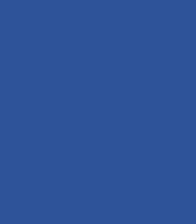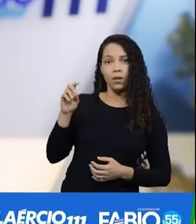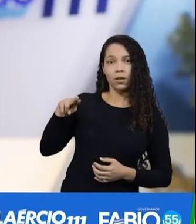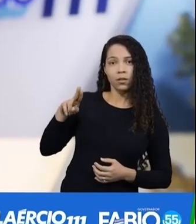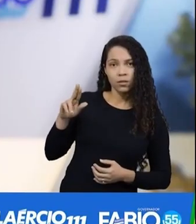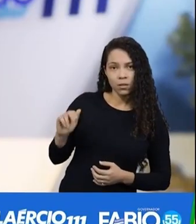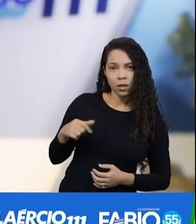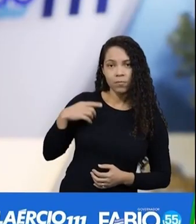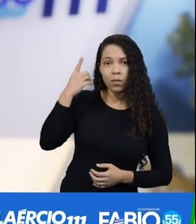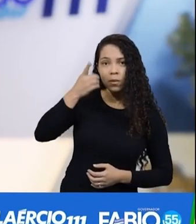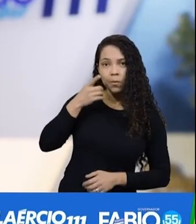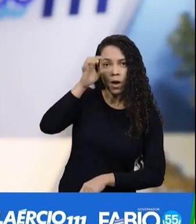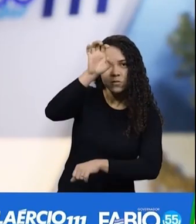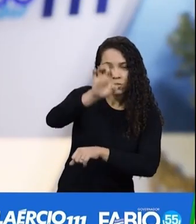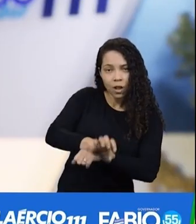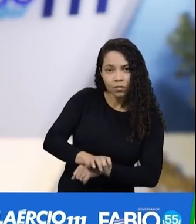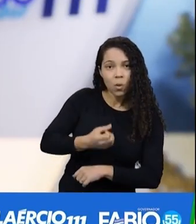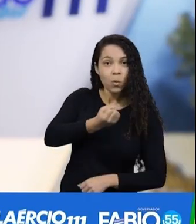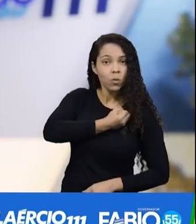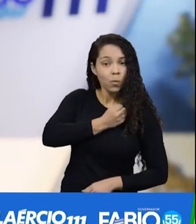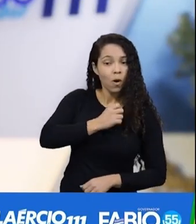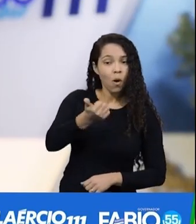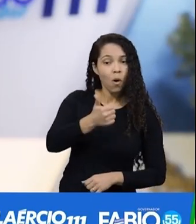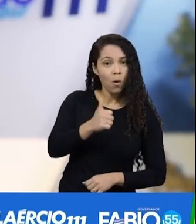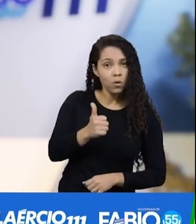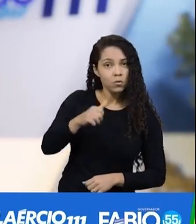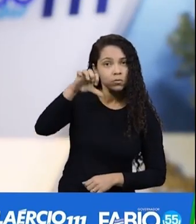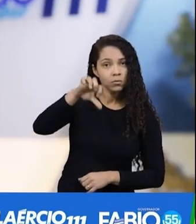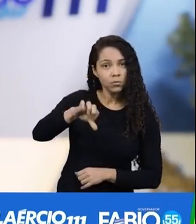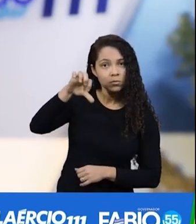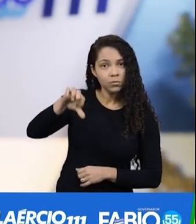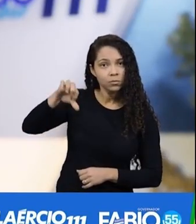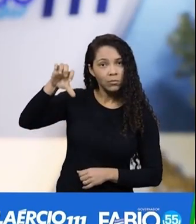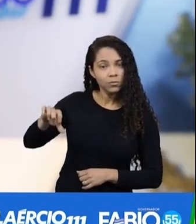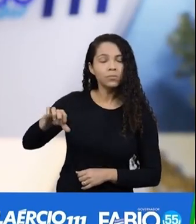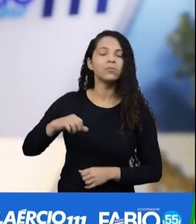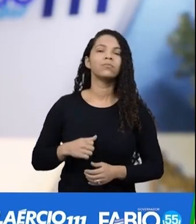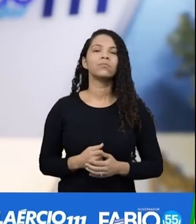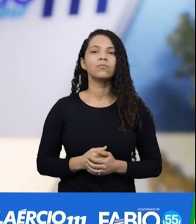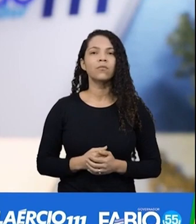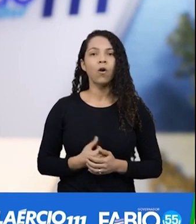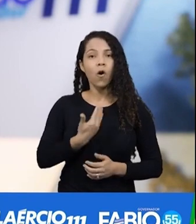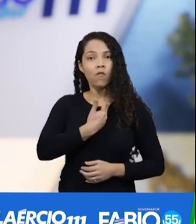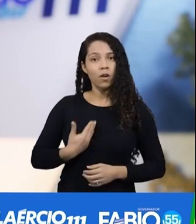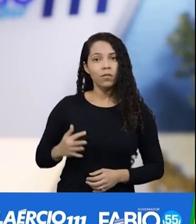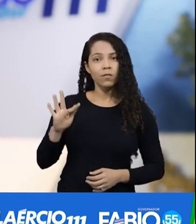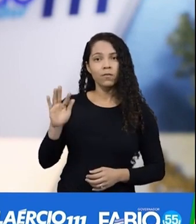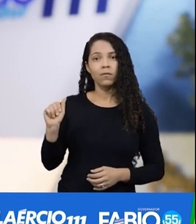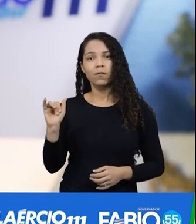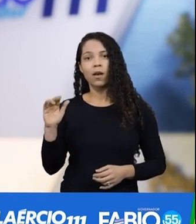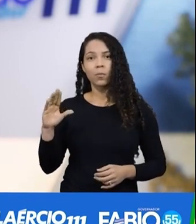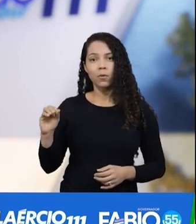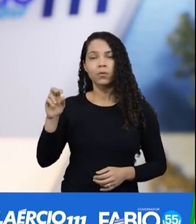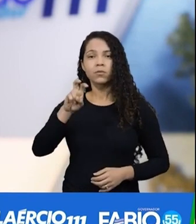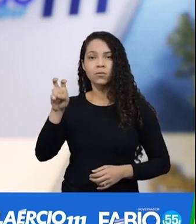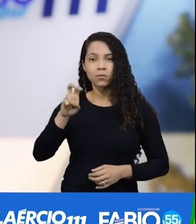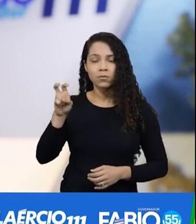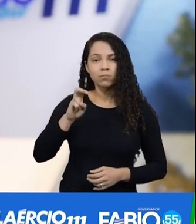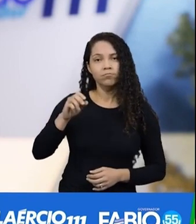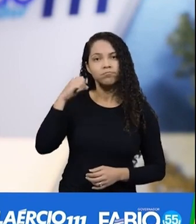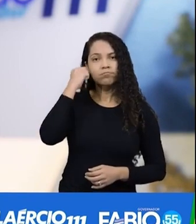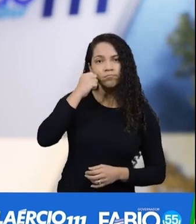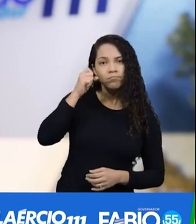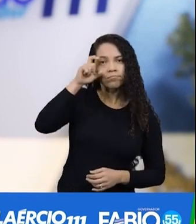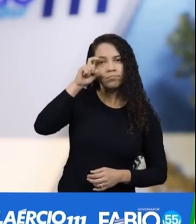Sou Edna Cel, deputada estadual com o número 11.999. Governador, Fábio, 55.